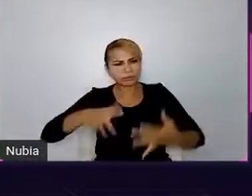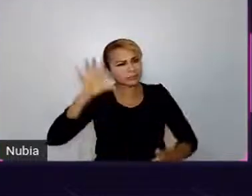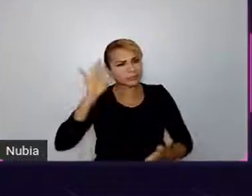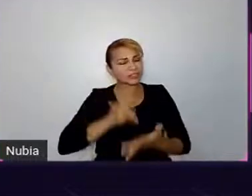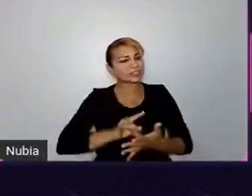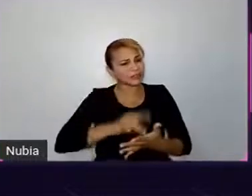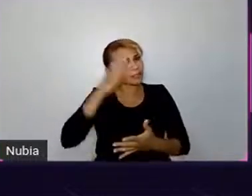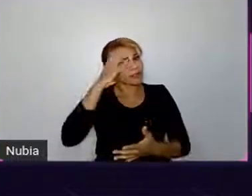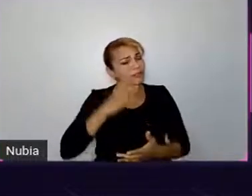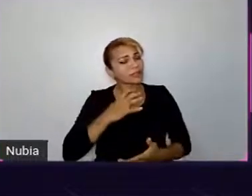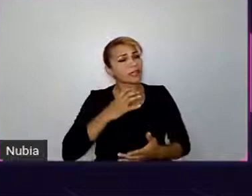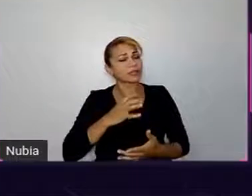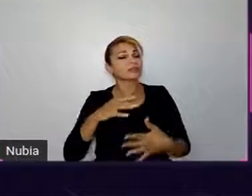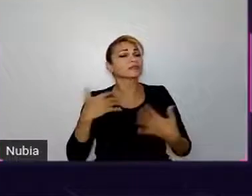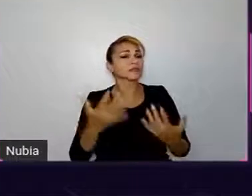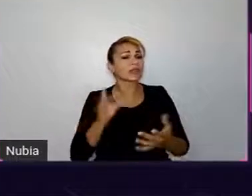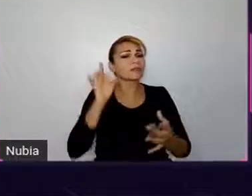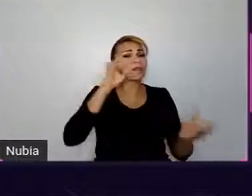feedback de que a comunicação